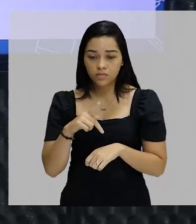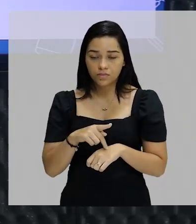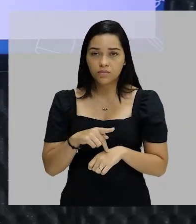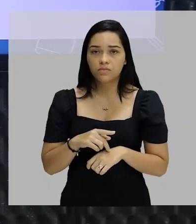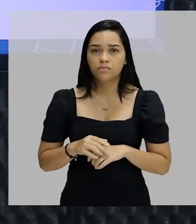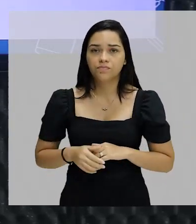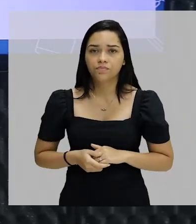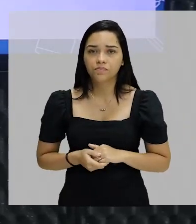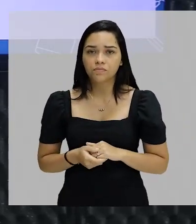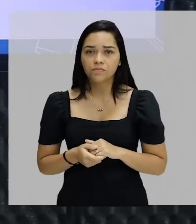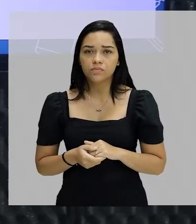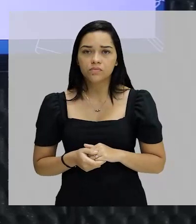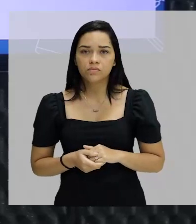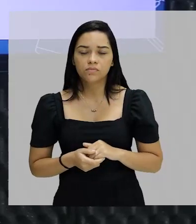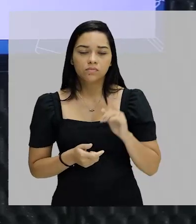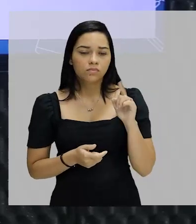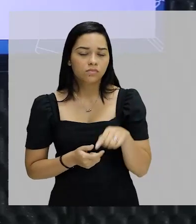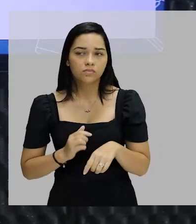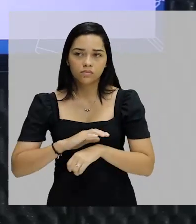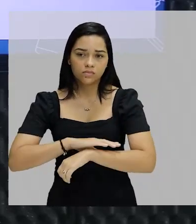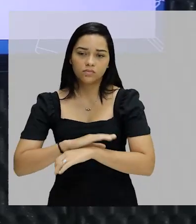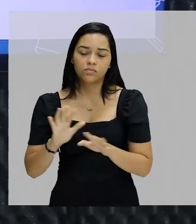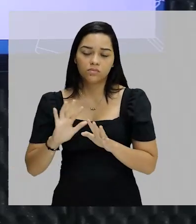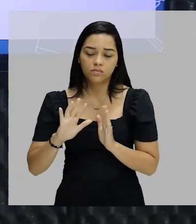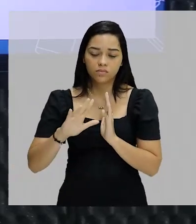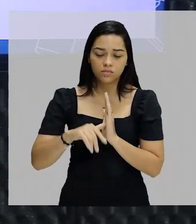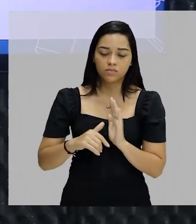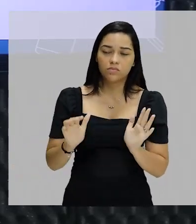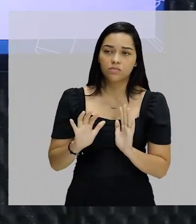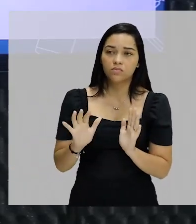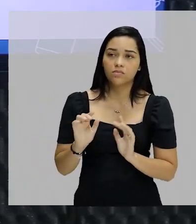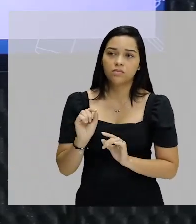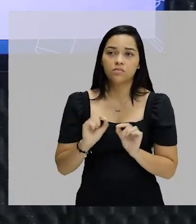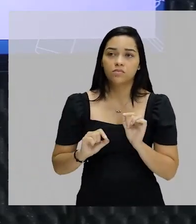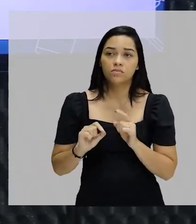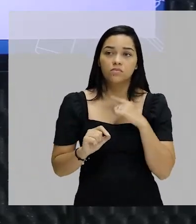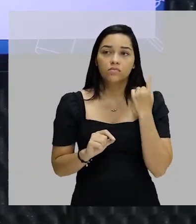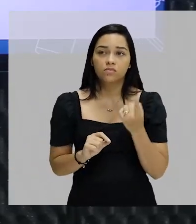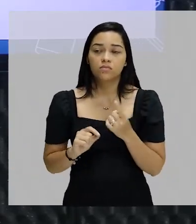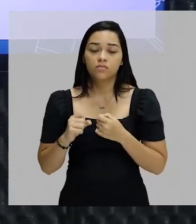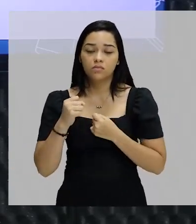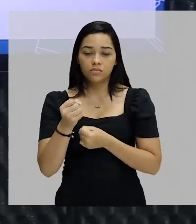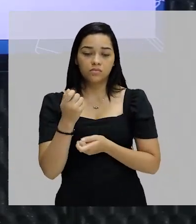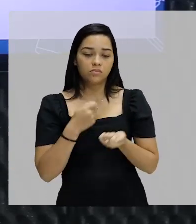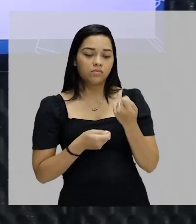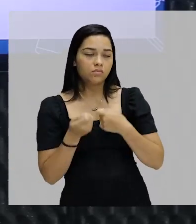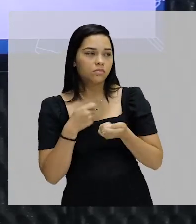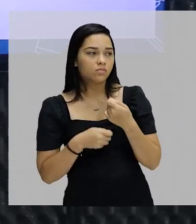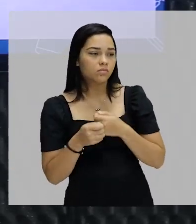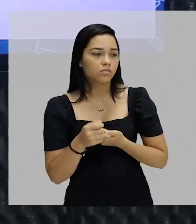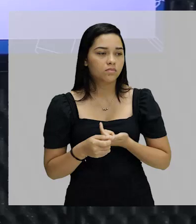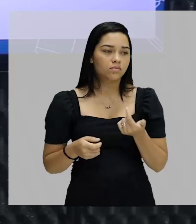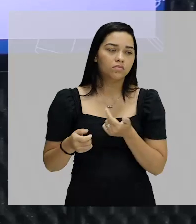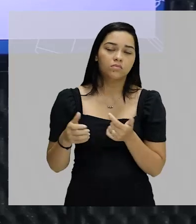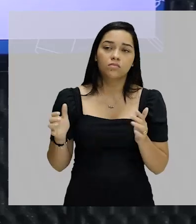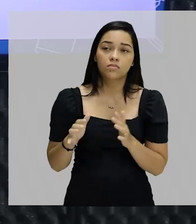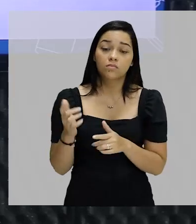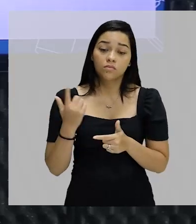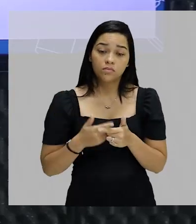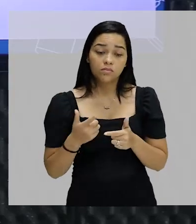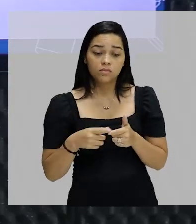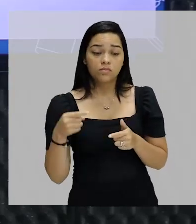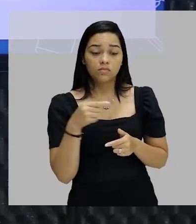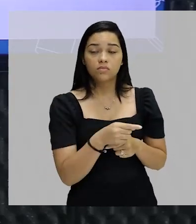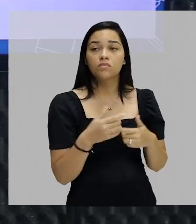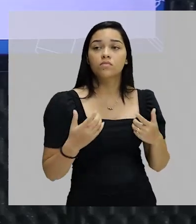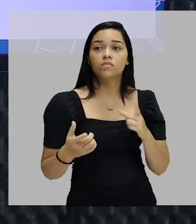Então o problema para o Nina Rodrigues não é a corrupção. O problema para o Nina Rodrigues não é a nossa posição econômica secundária. O problema para